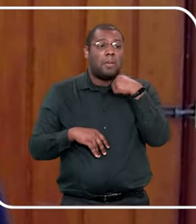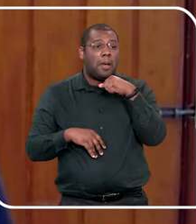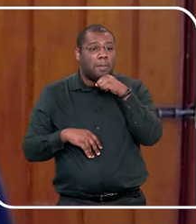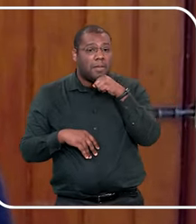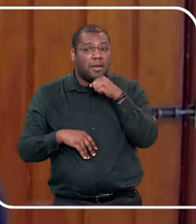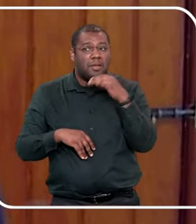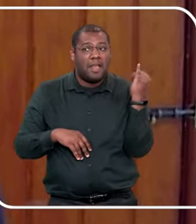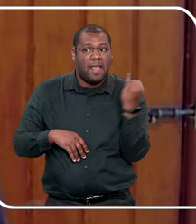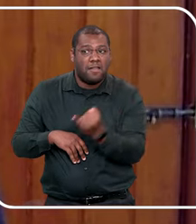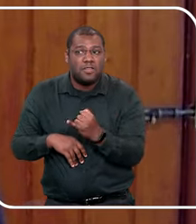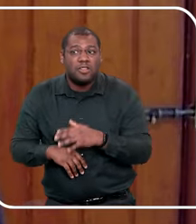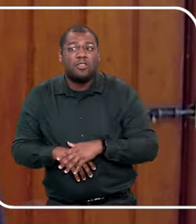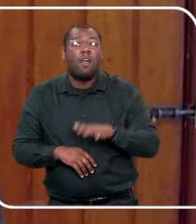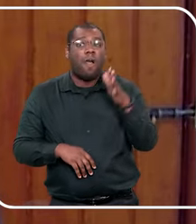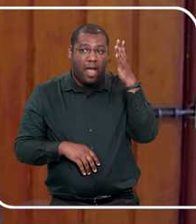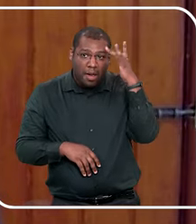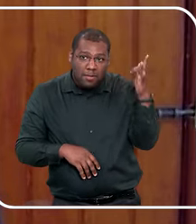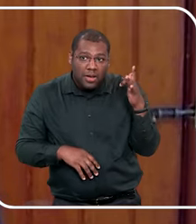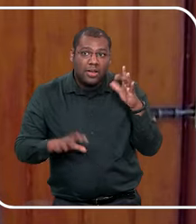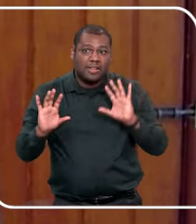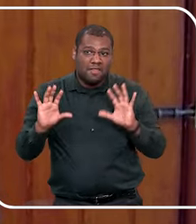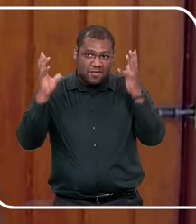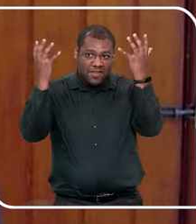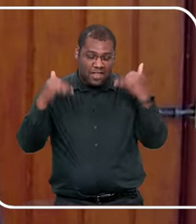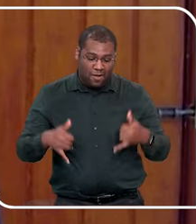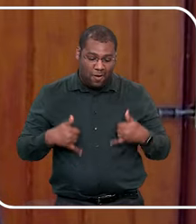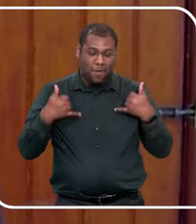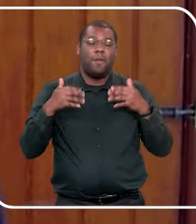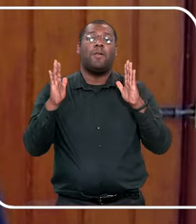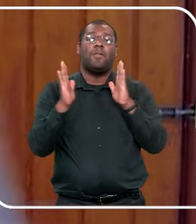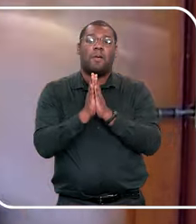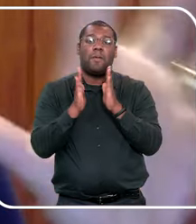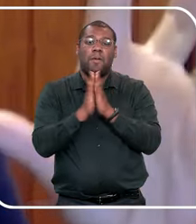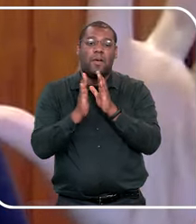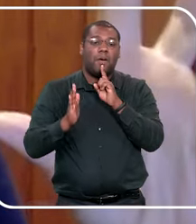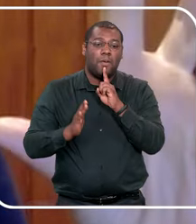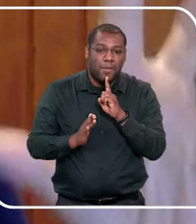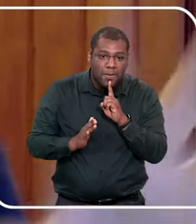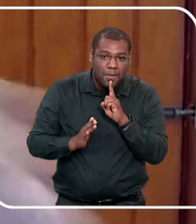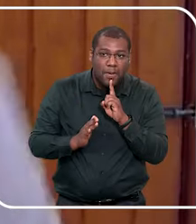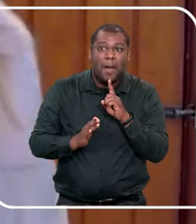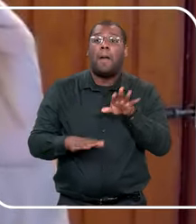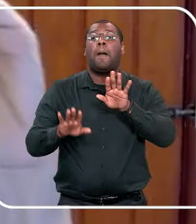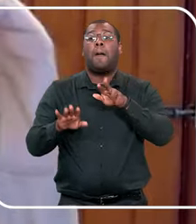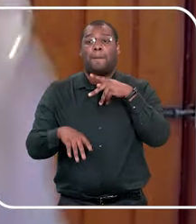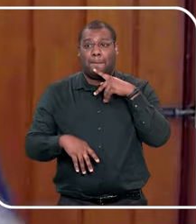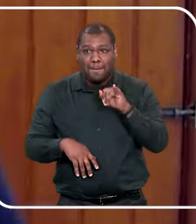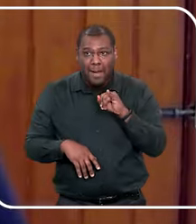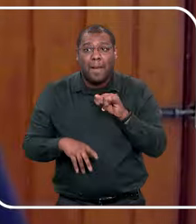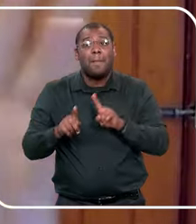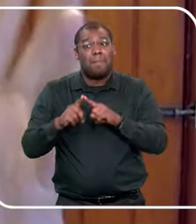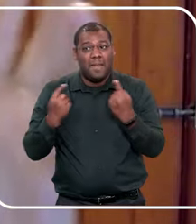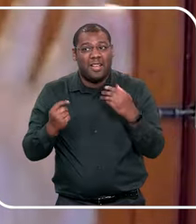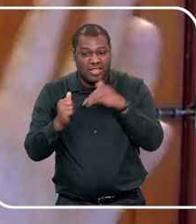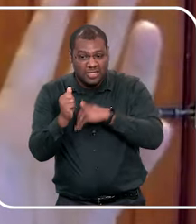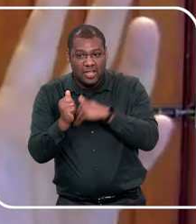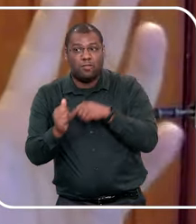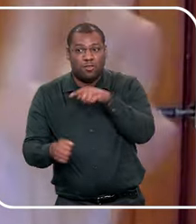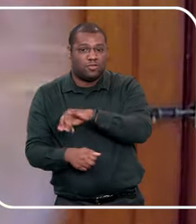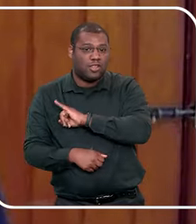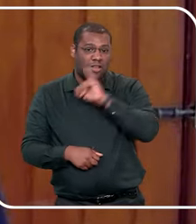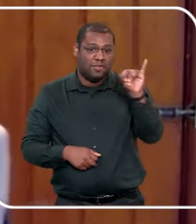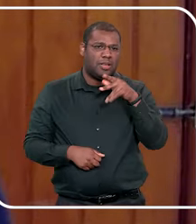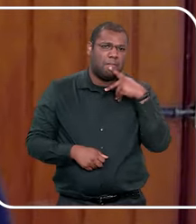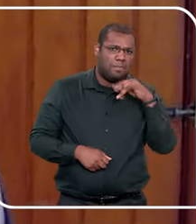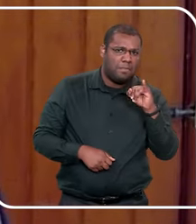ele? Mas ó, segredo, só nós, quando o papai chegar do trabalho, a gente vai chegar e vai ter um bolo de aniversário,